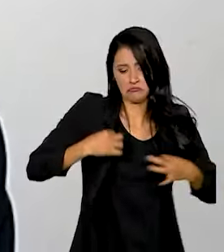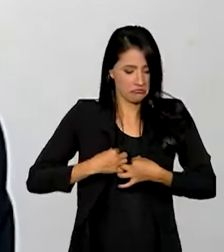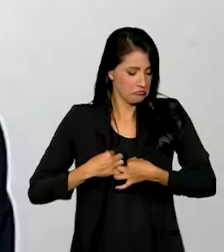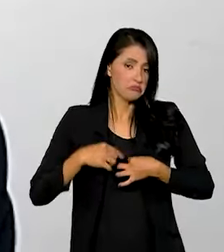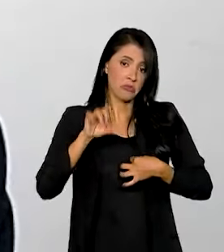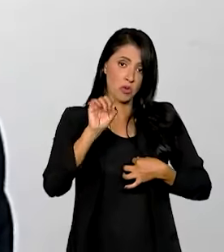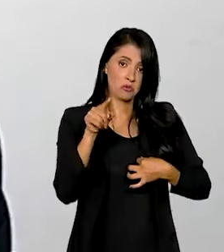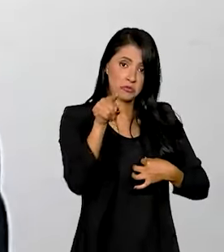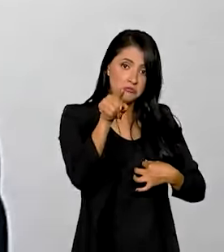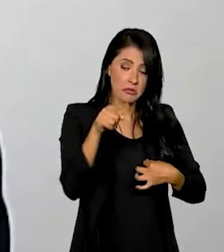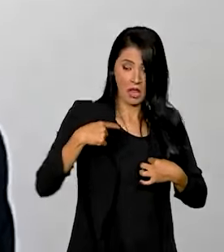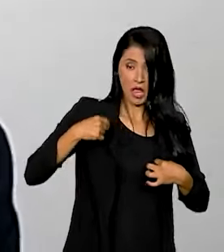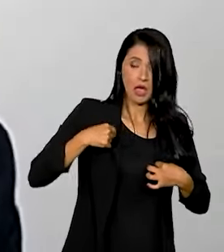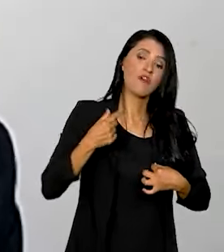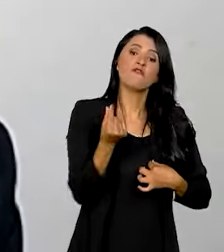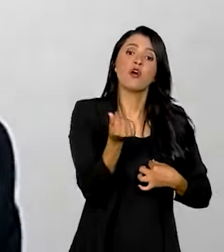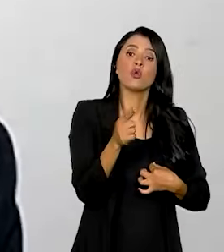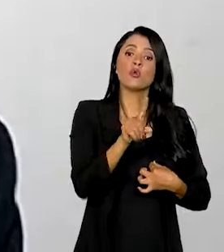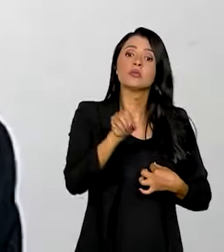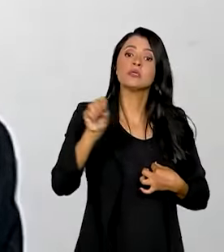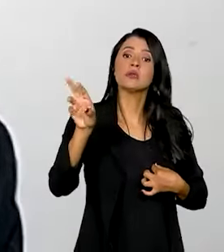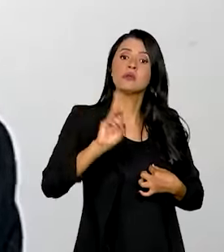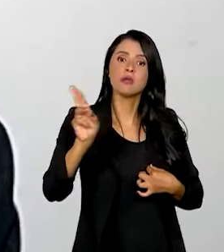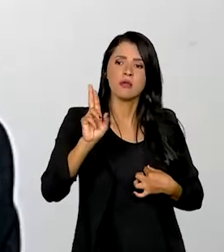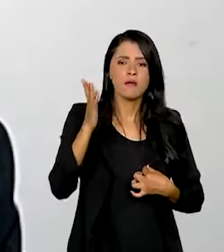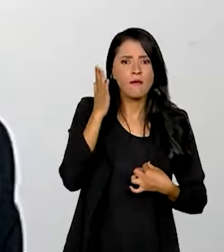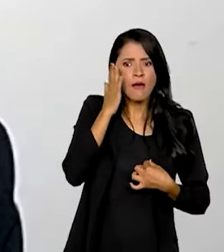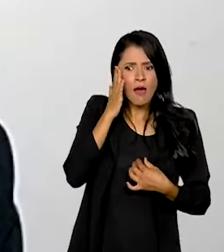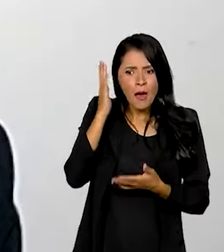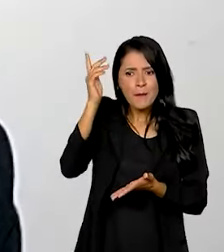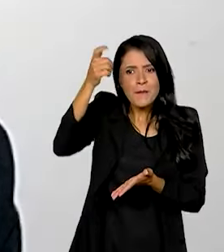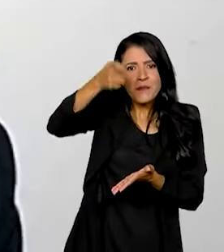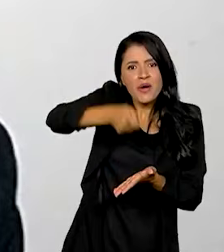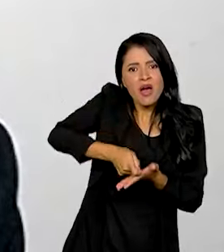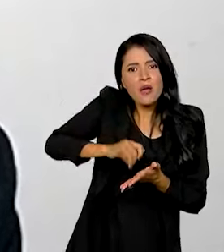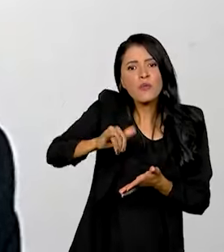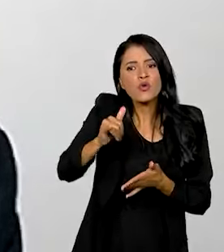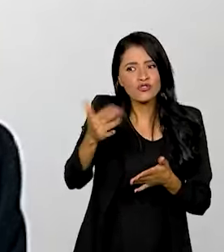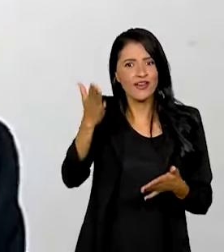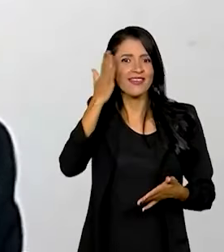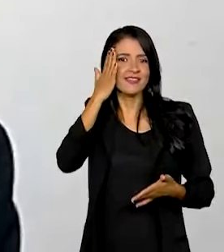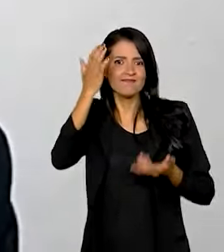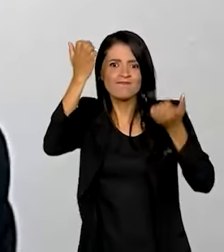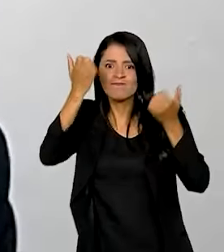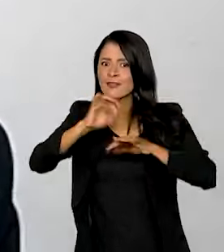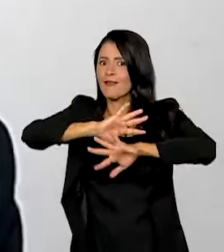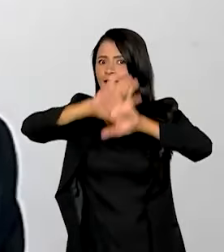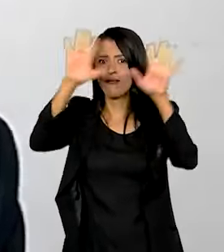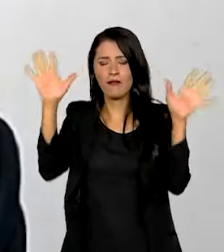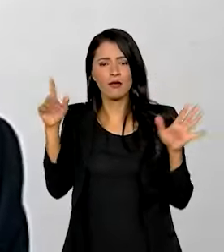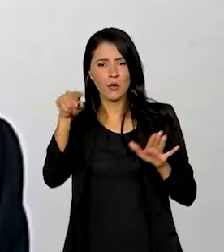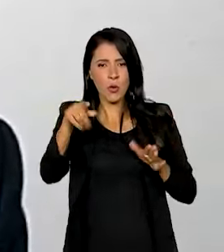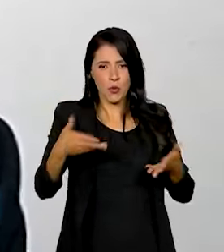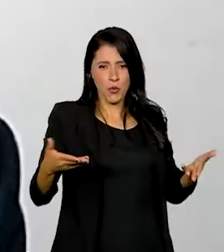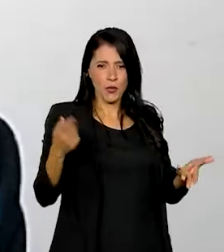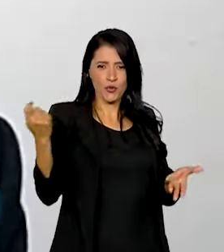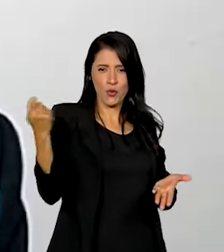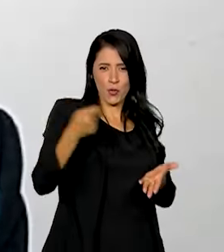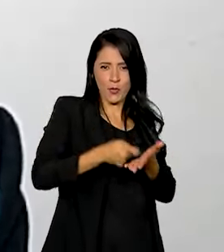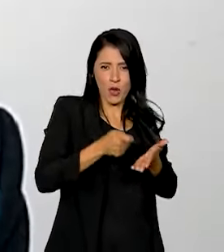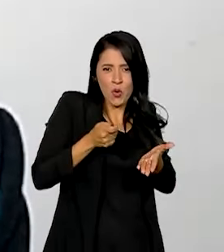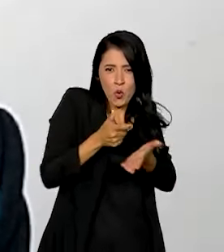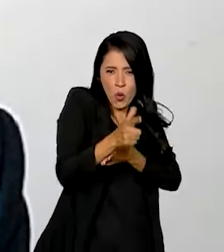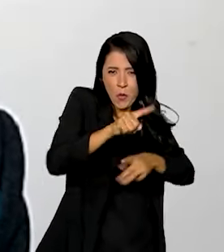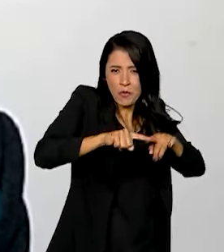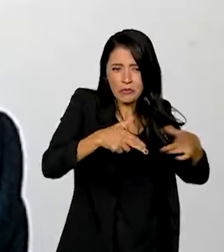ela custa 100 reais, nós vamos saber exatamente o que estamos pagando de impostos. Hoje, quando a gente paga ou compra algum